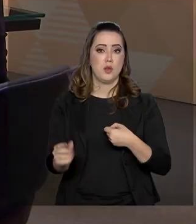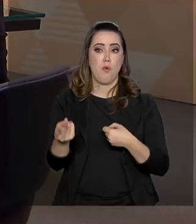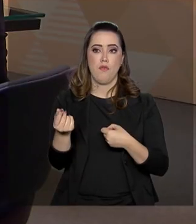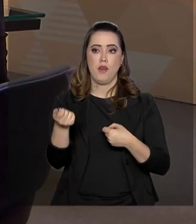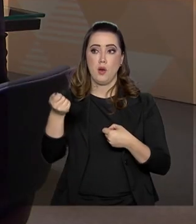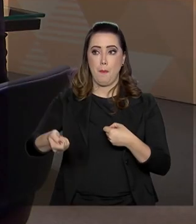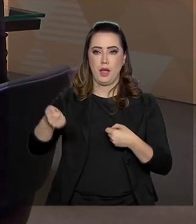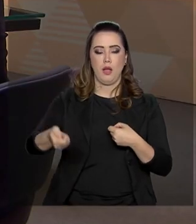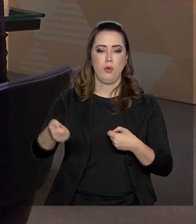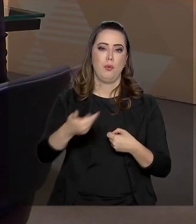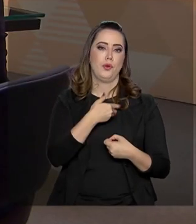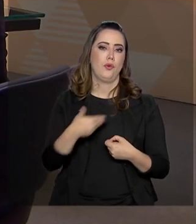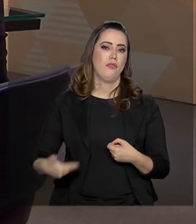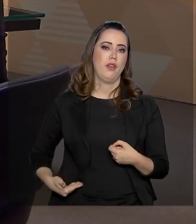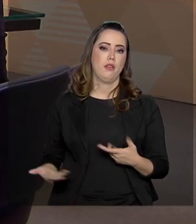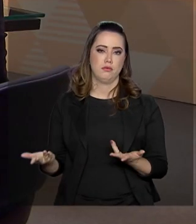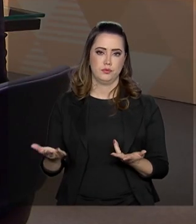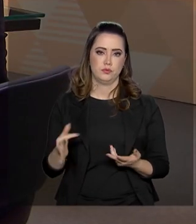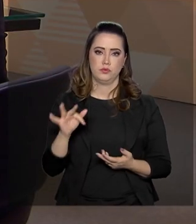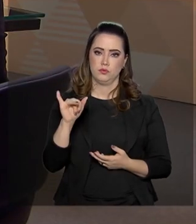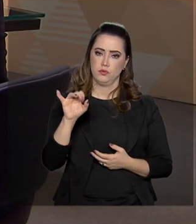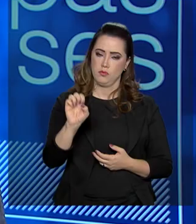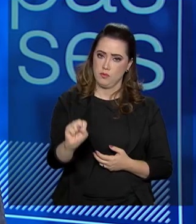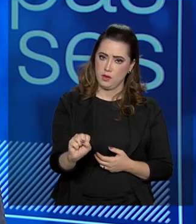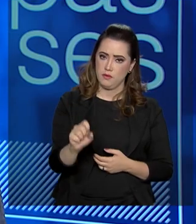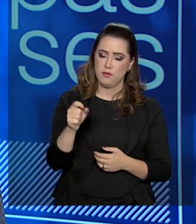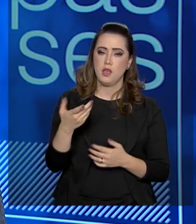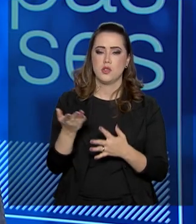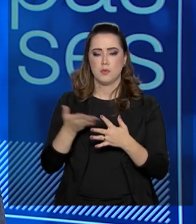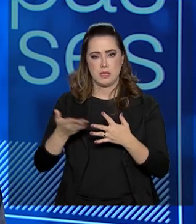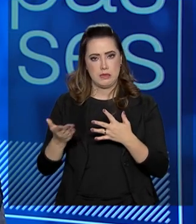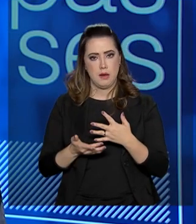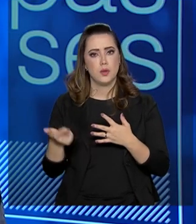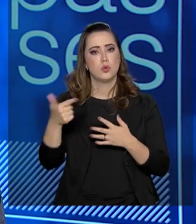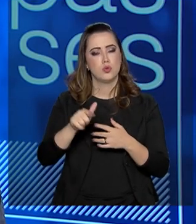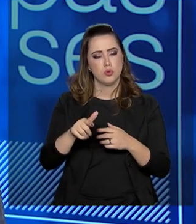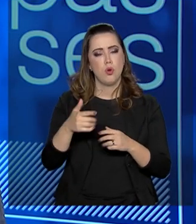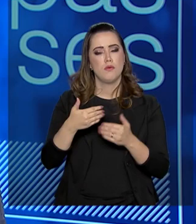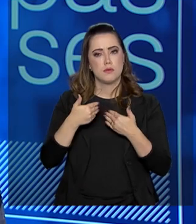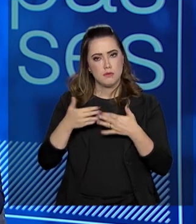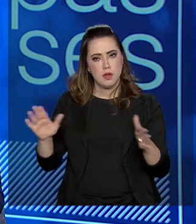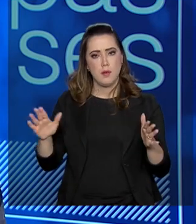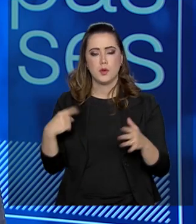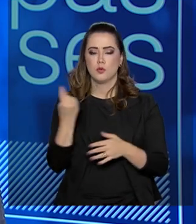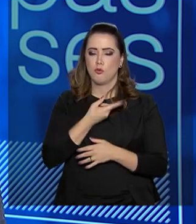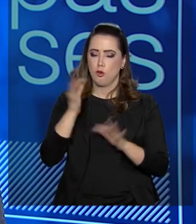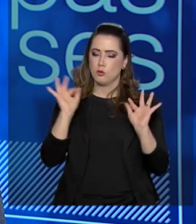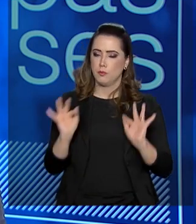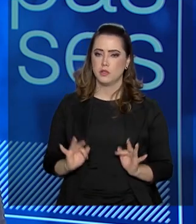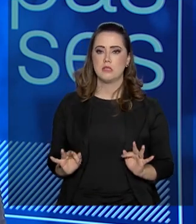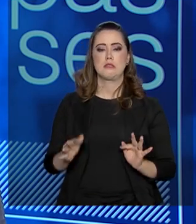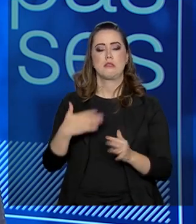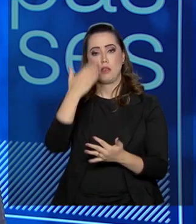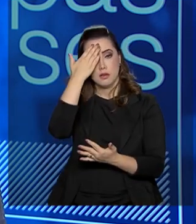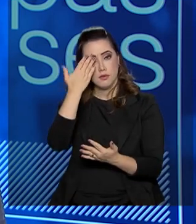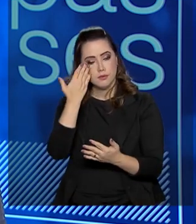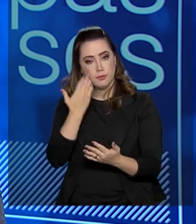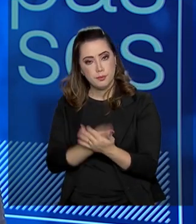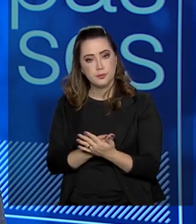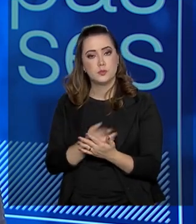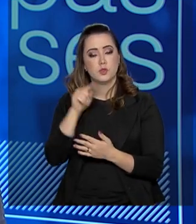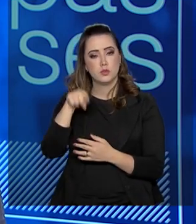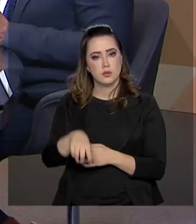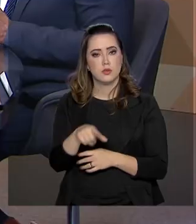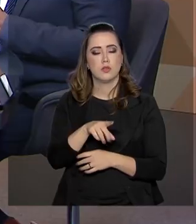governo pagou. FIES, a renegociação está em aberta. Nós estamos muito animados, muito otimistas, que